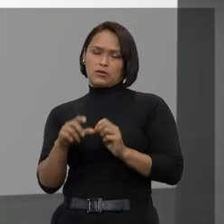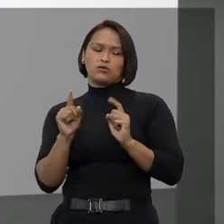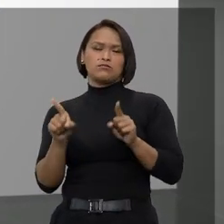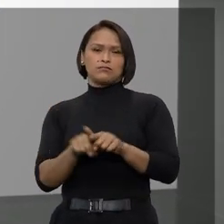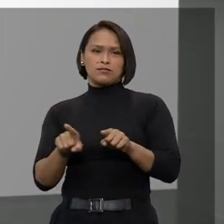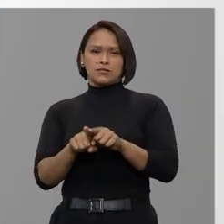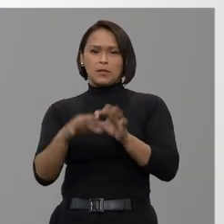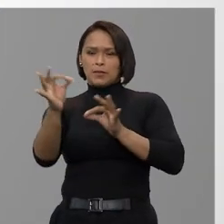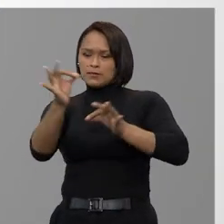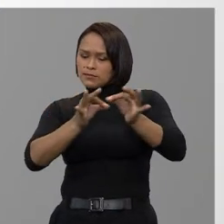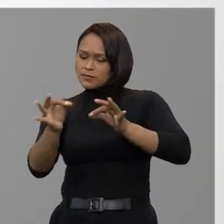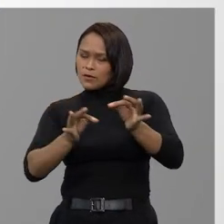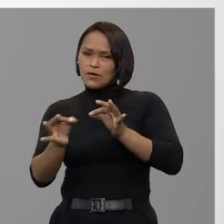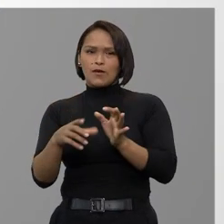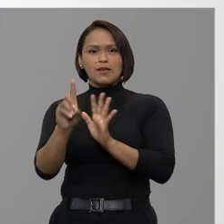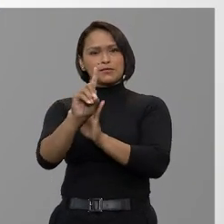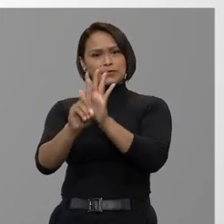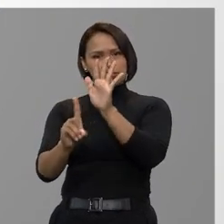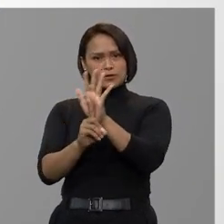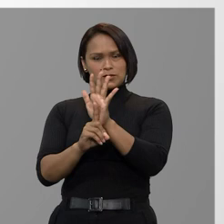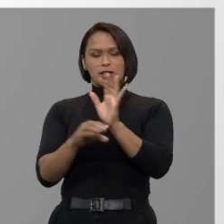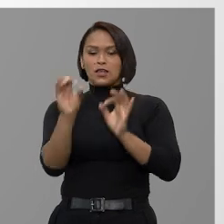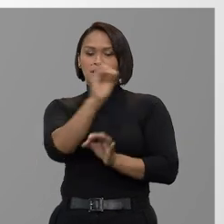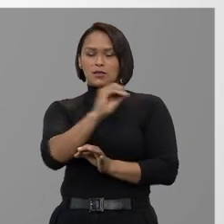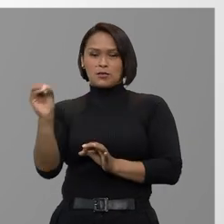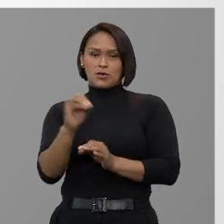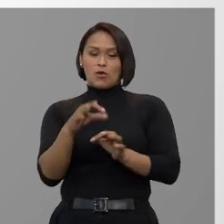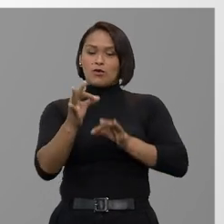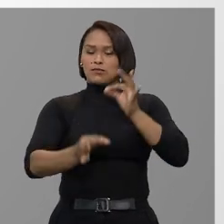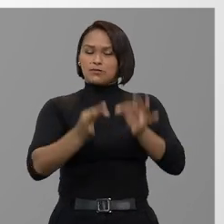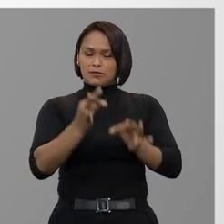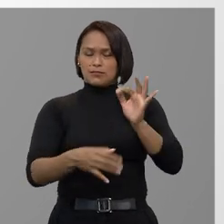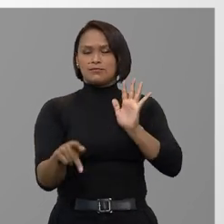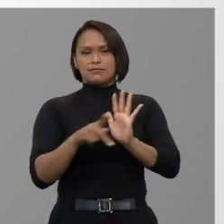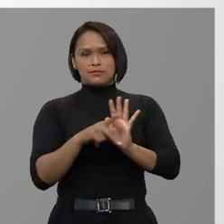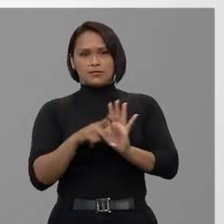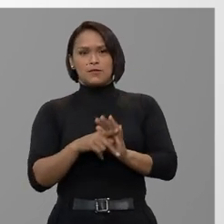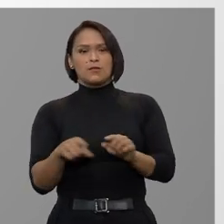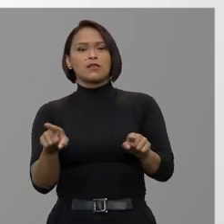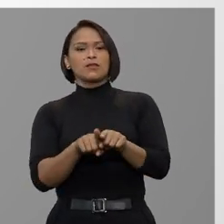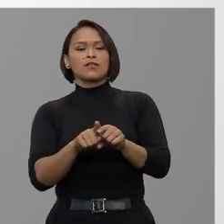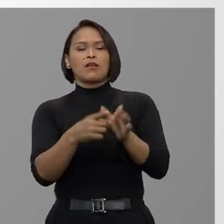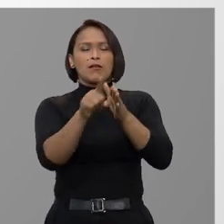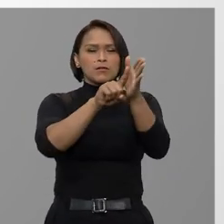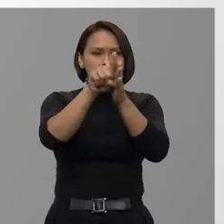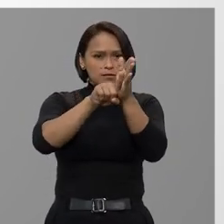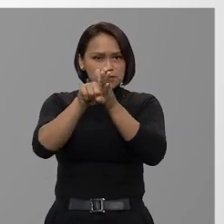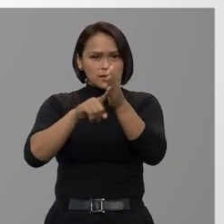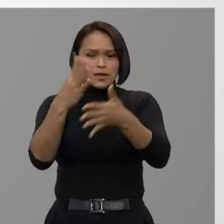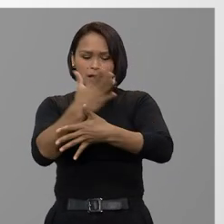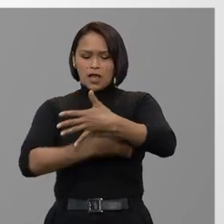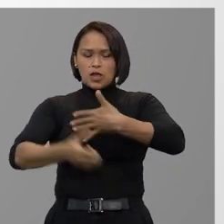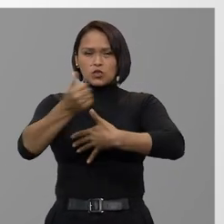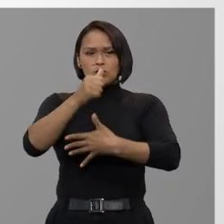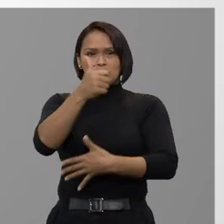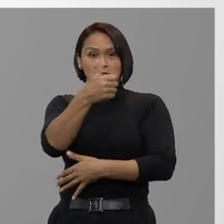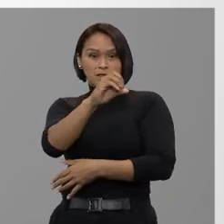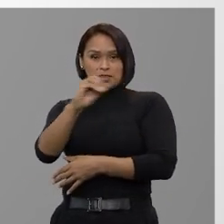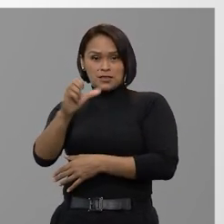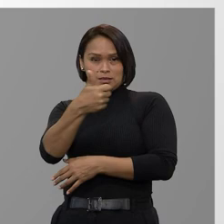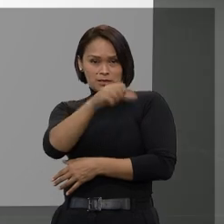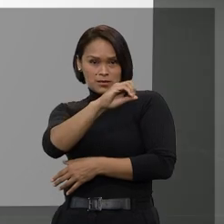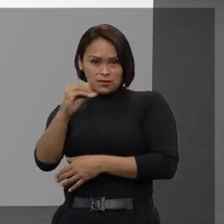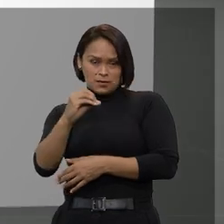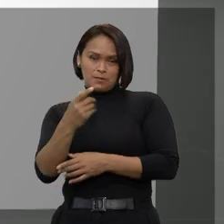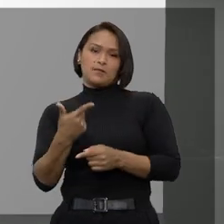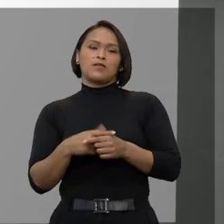esquerda, também é possível filtrar a busca por ramo do direito e por órgão julgador. Além disso, existe a opção de pesquisar as súmulas